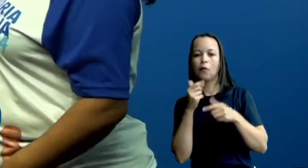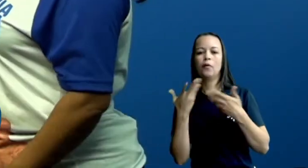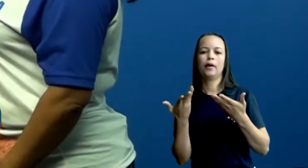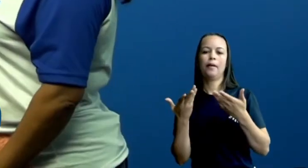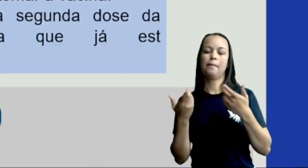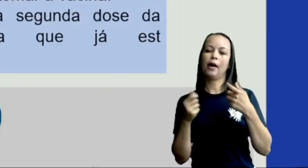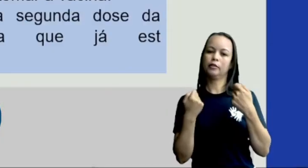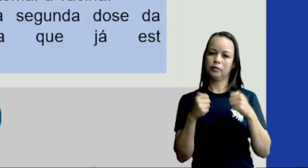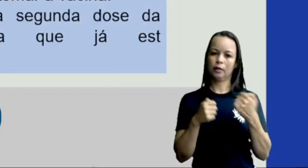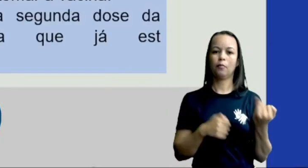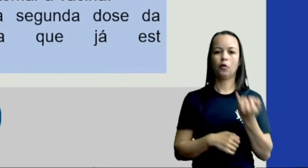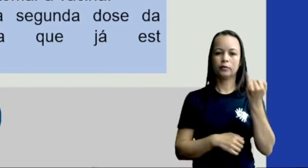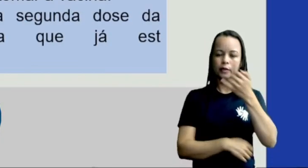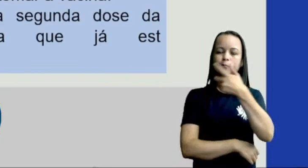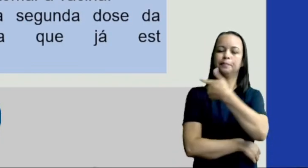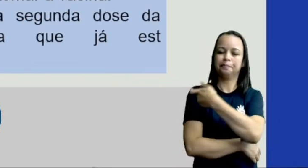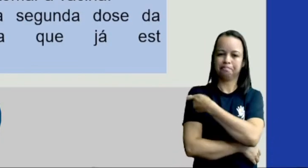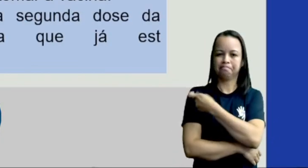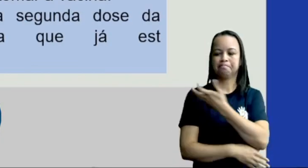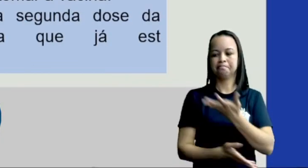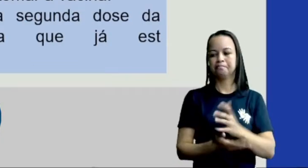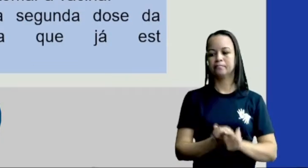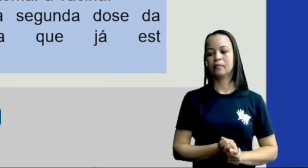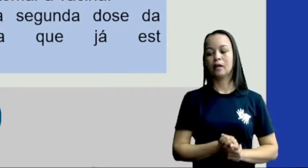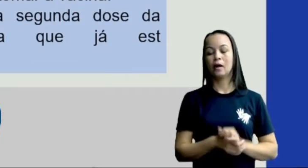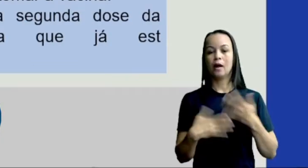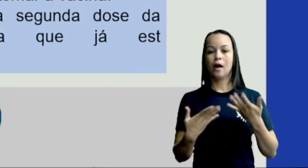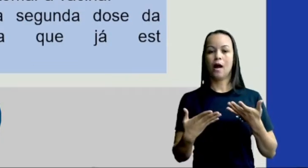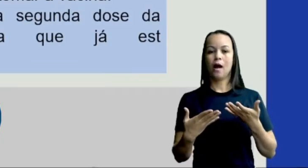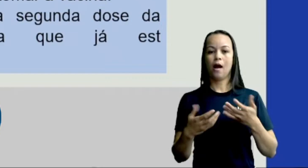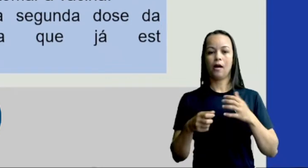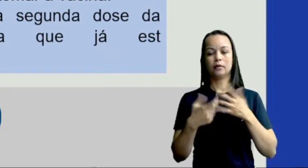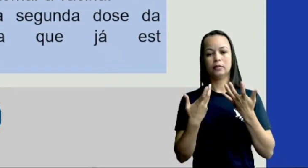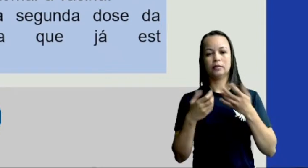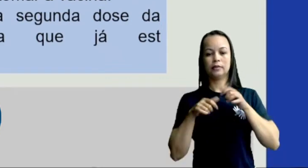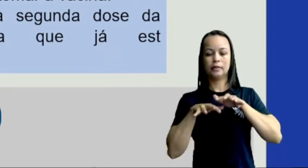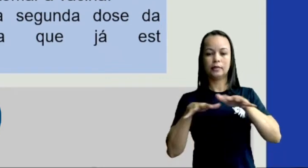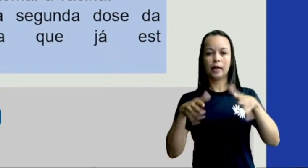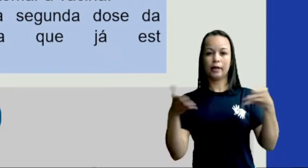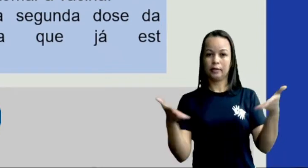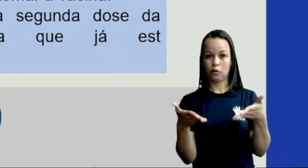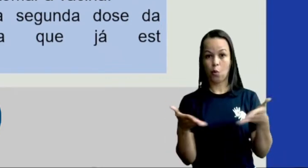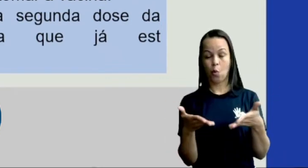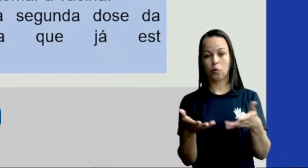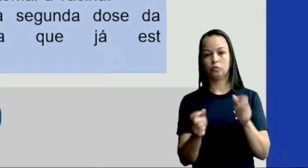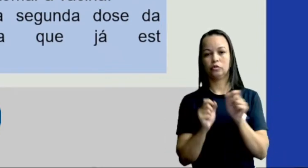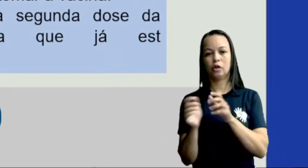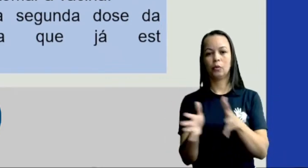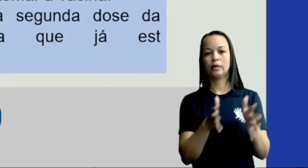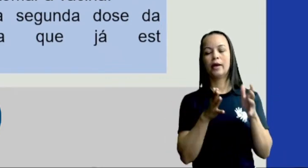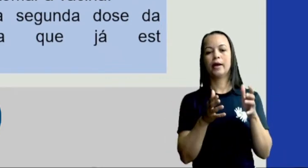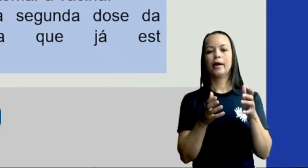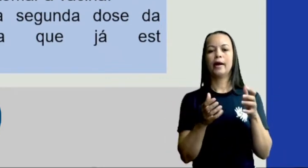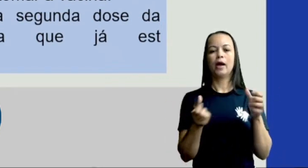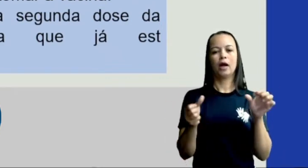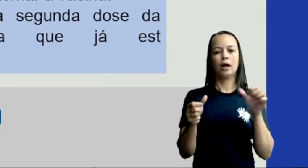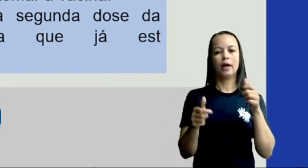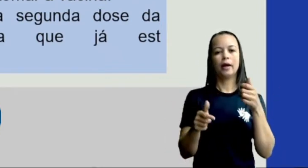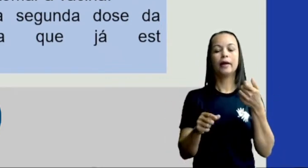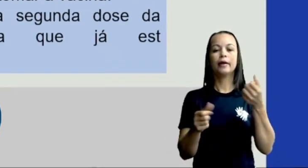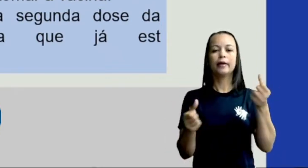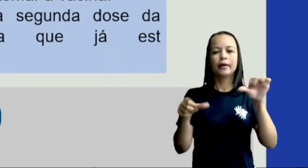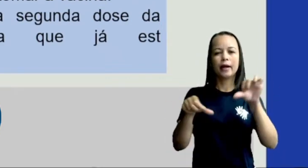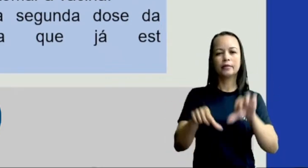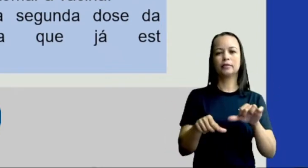vamos lá ver mais um pouquinho. A crise sanitária atual que tem acontecido é negação da existência da pandemia,